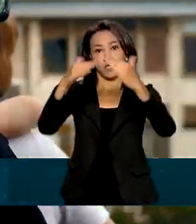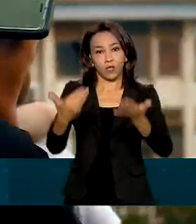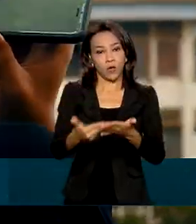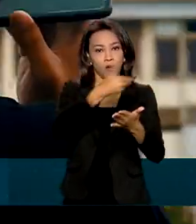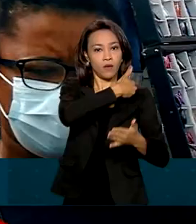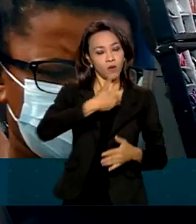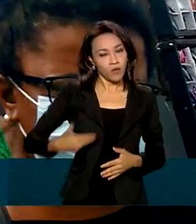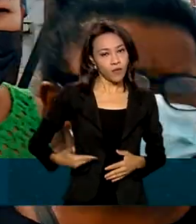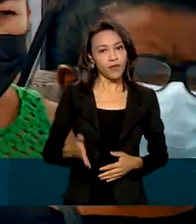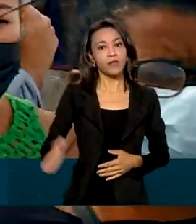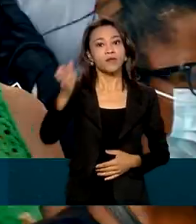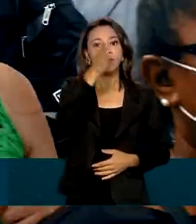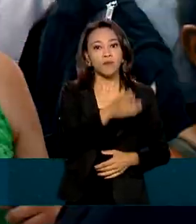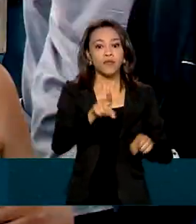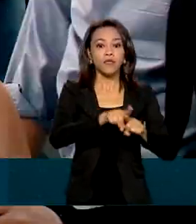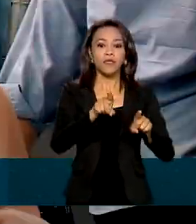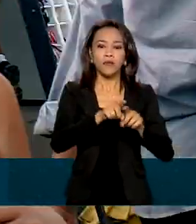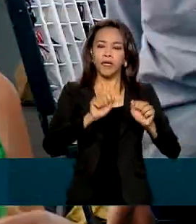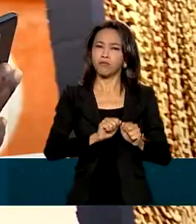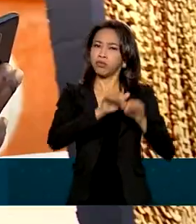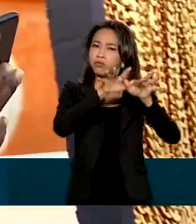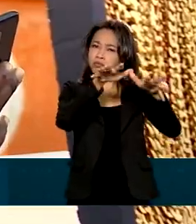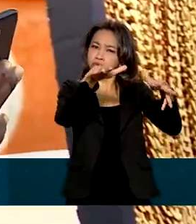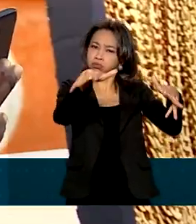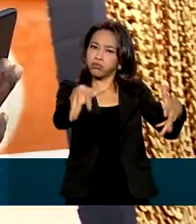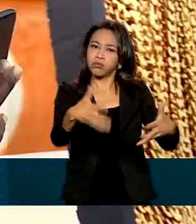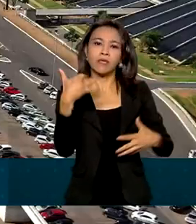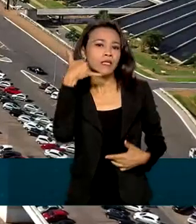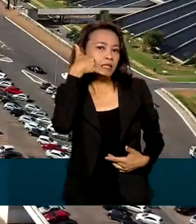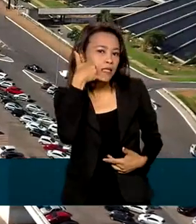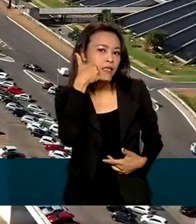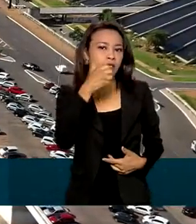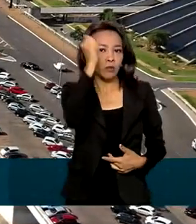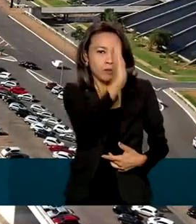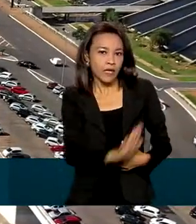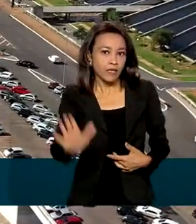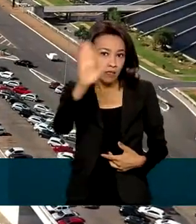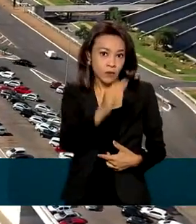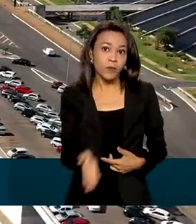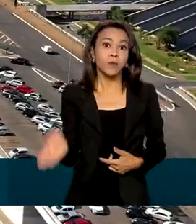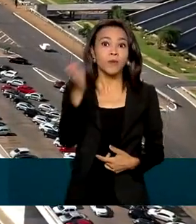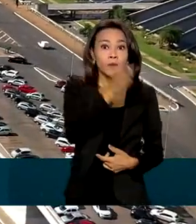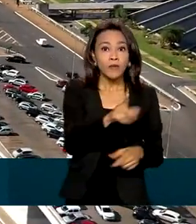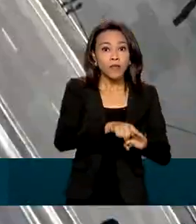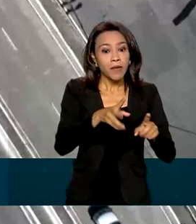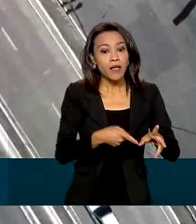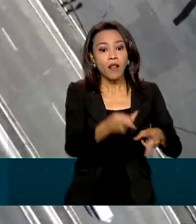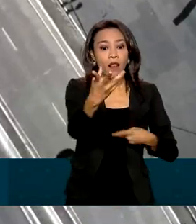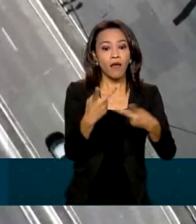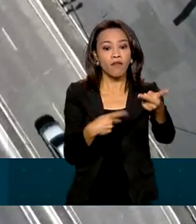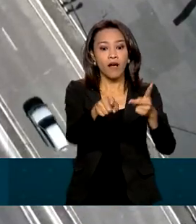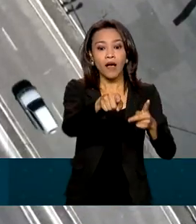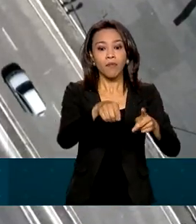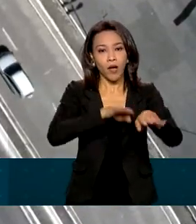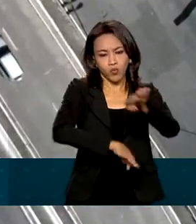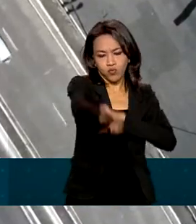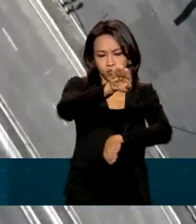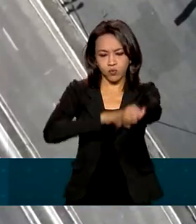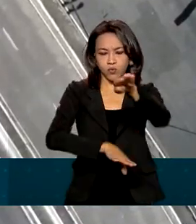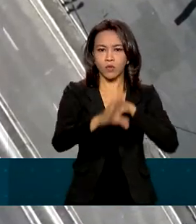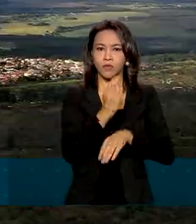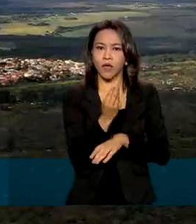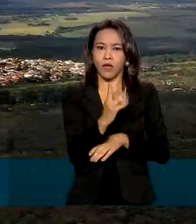e na ampliação da cobertura da rede de telefonia móvel no país. Além disso, terão que levar conectividade para as rodovias